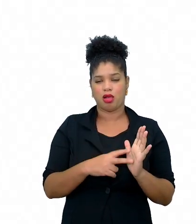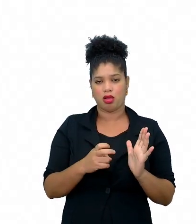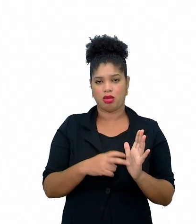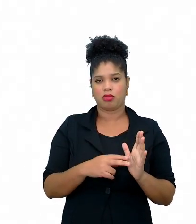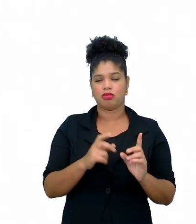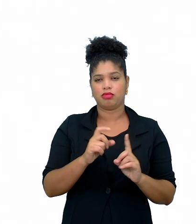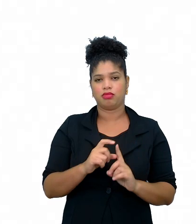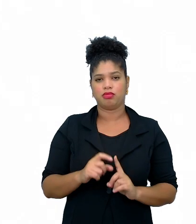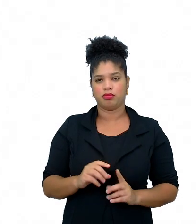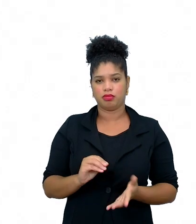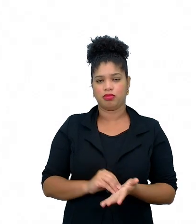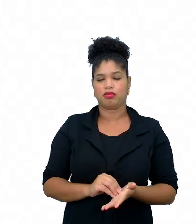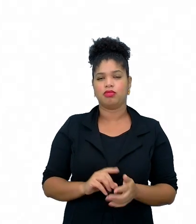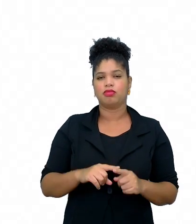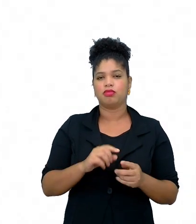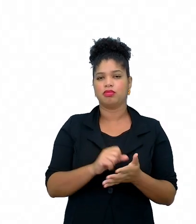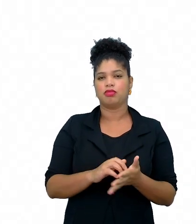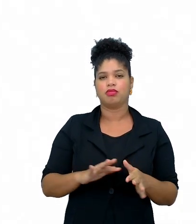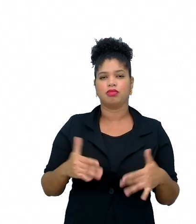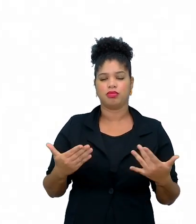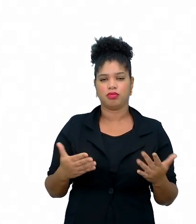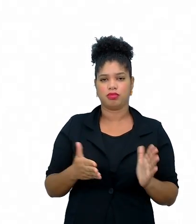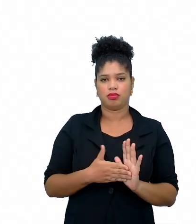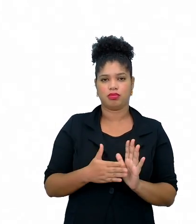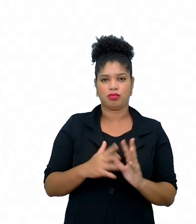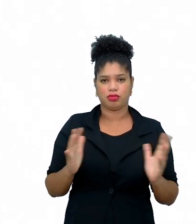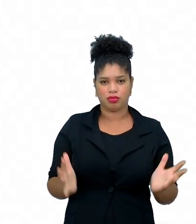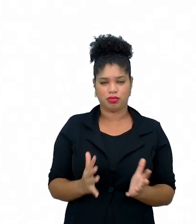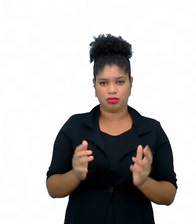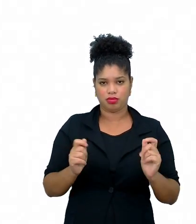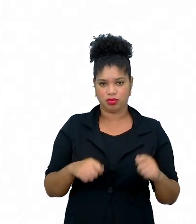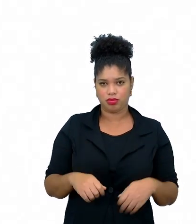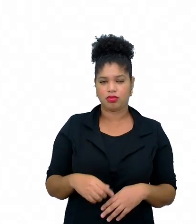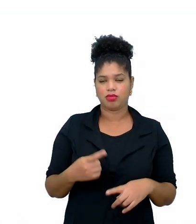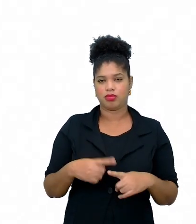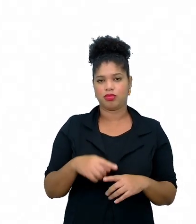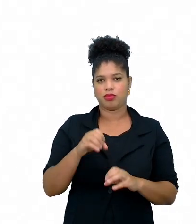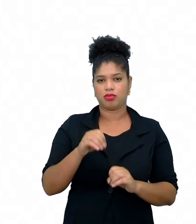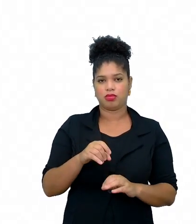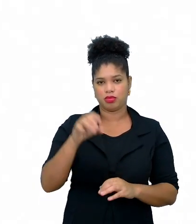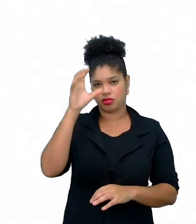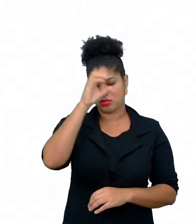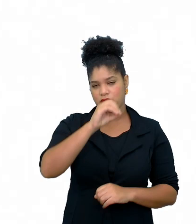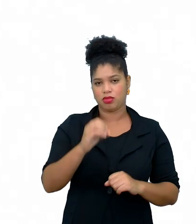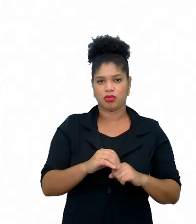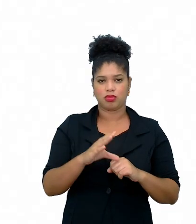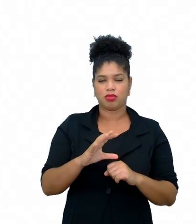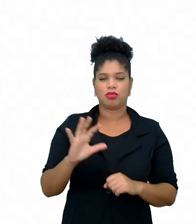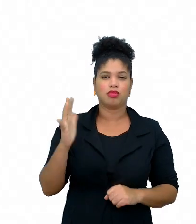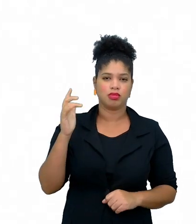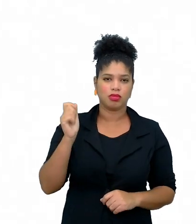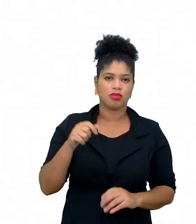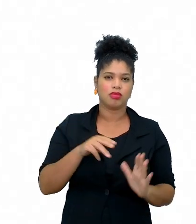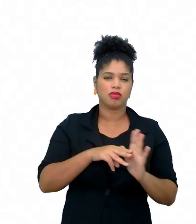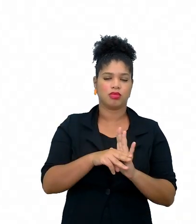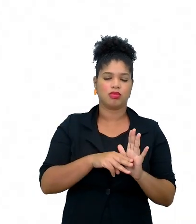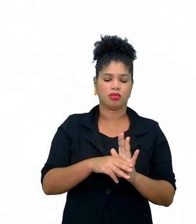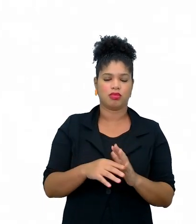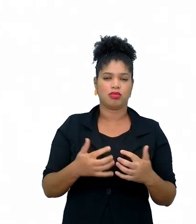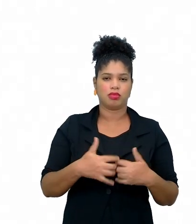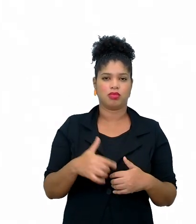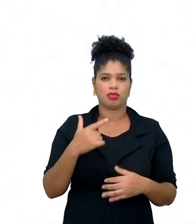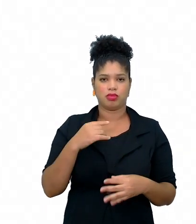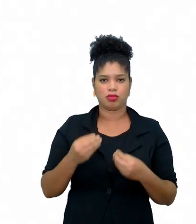que atividades eu vou propor para fomentar, né, que esse ensino aprendizagem aconteça e essa metodologia funciona,